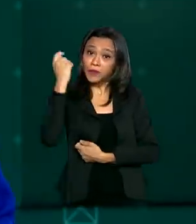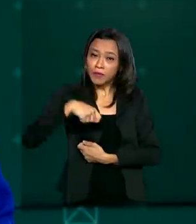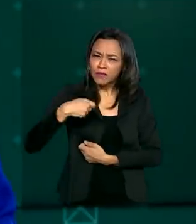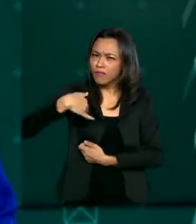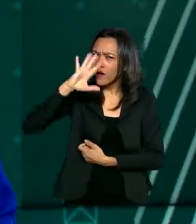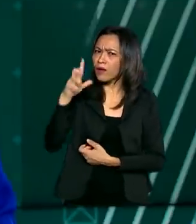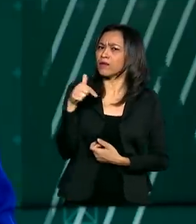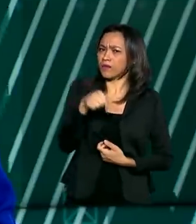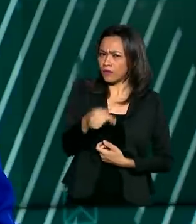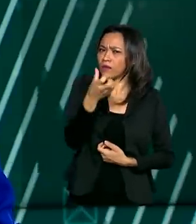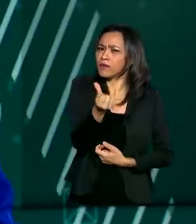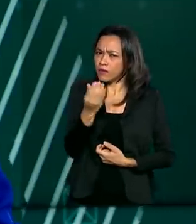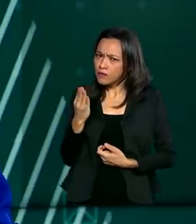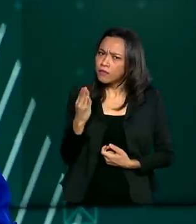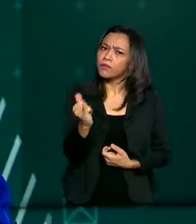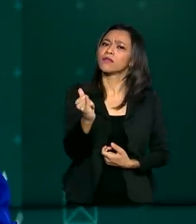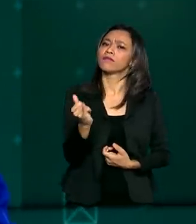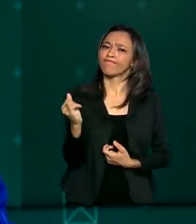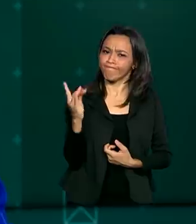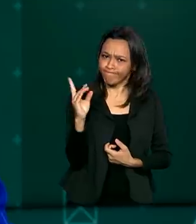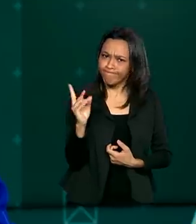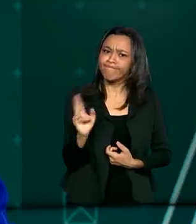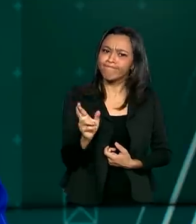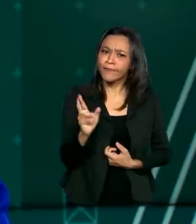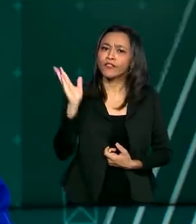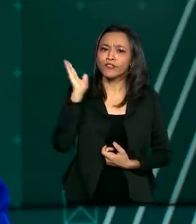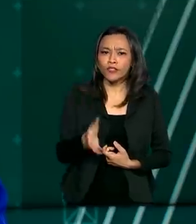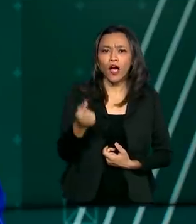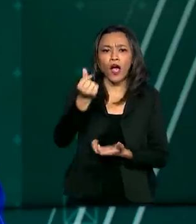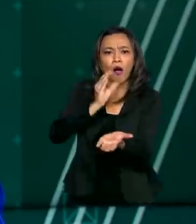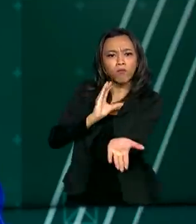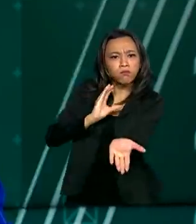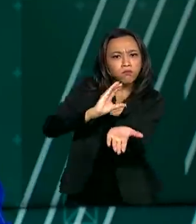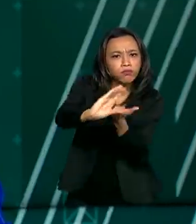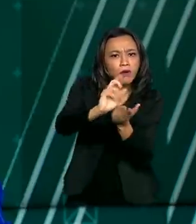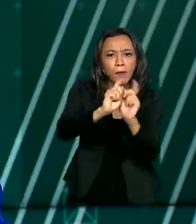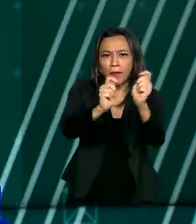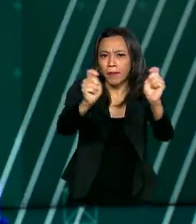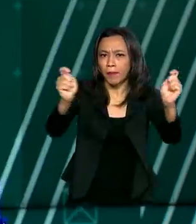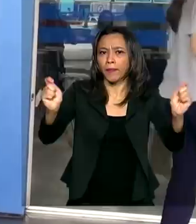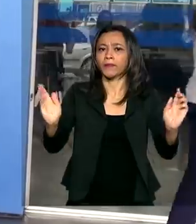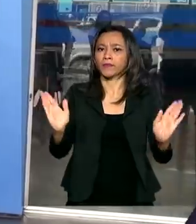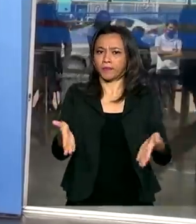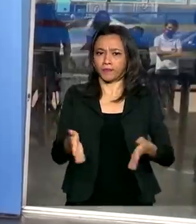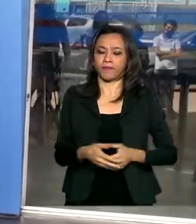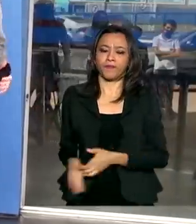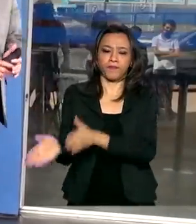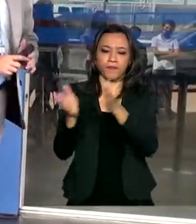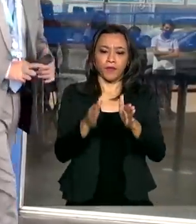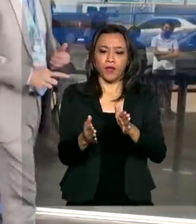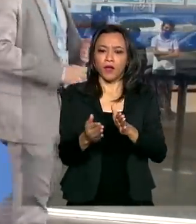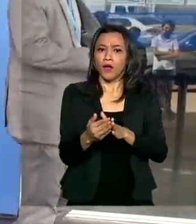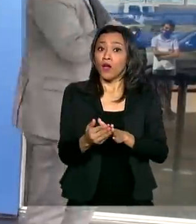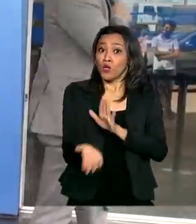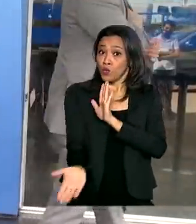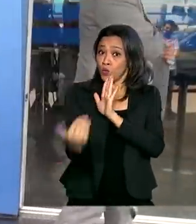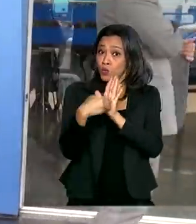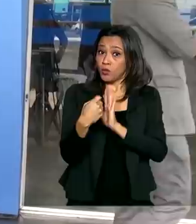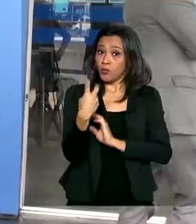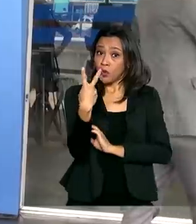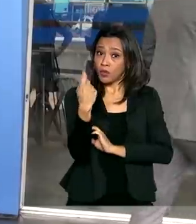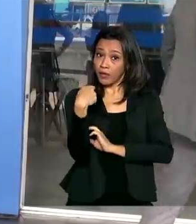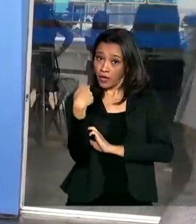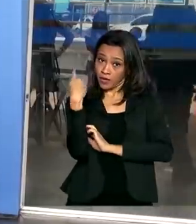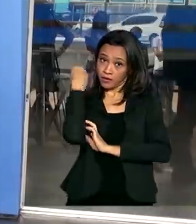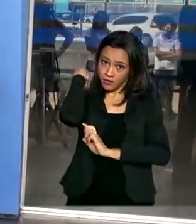mais de 76 bilhões de reais foram destinados ao pagamento dos benefícios. Nos últimos dois meses,